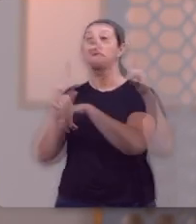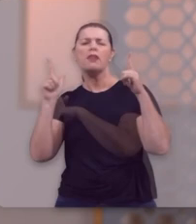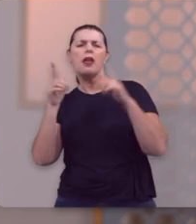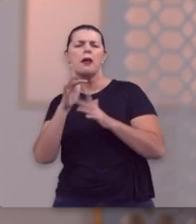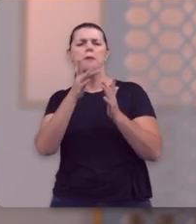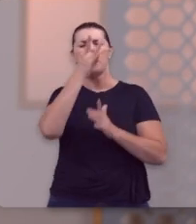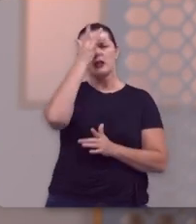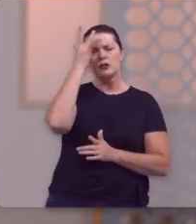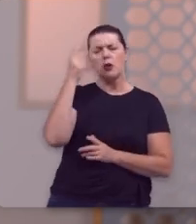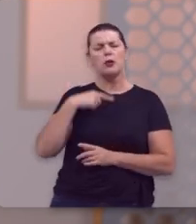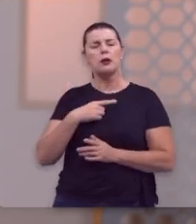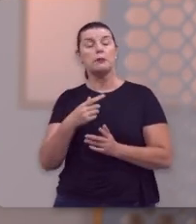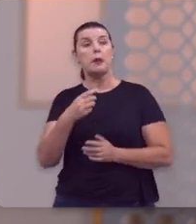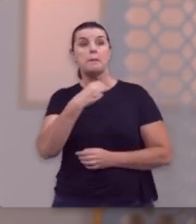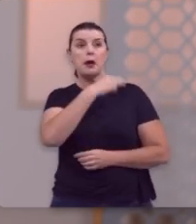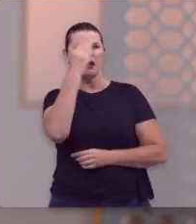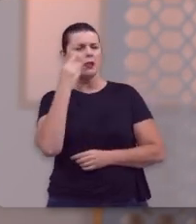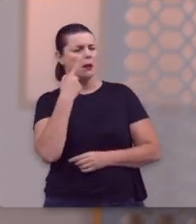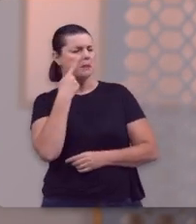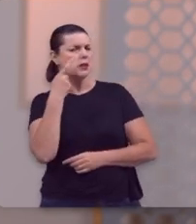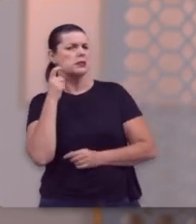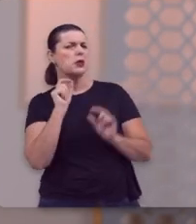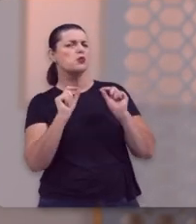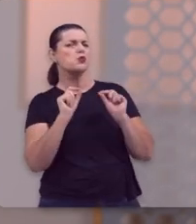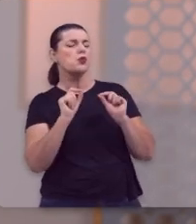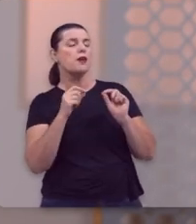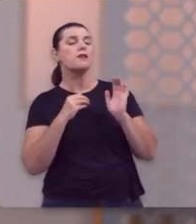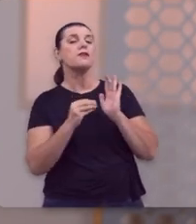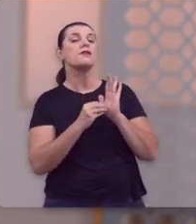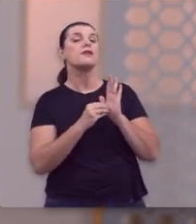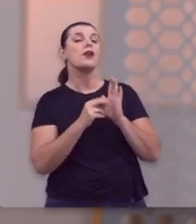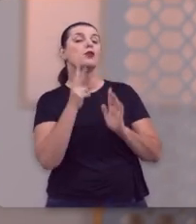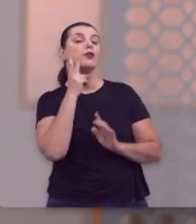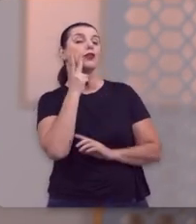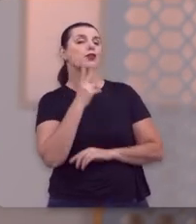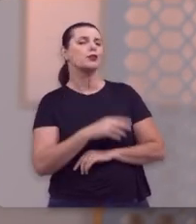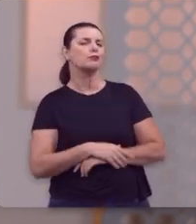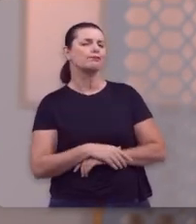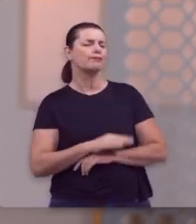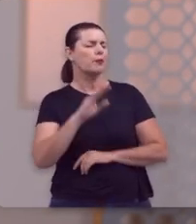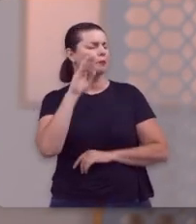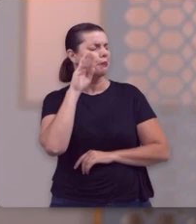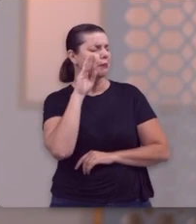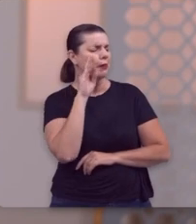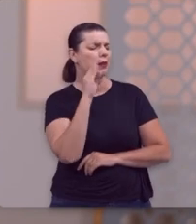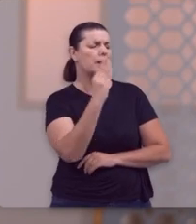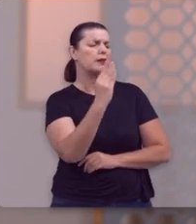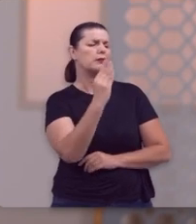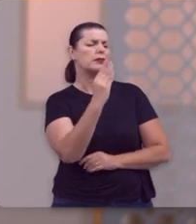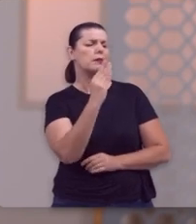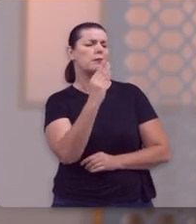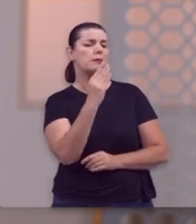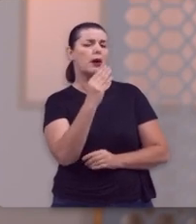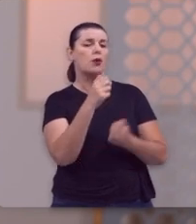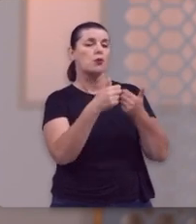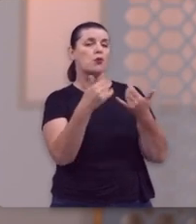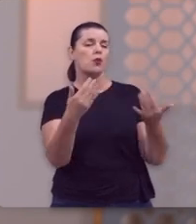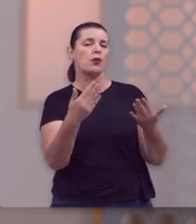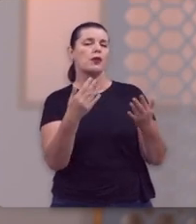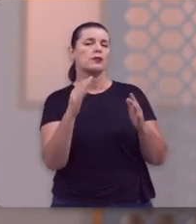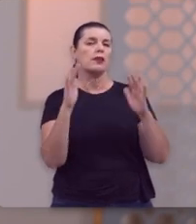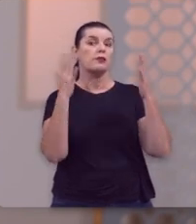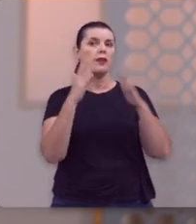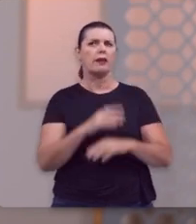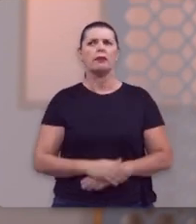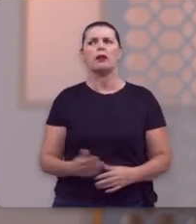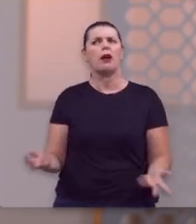desenrolava quando Maria tem uma percepção. Estava faltando vinho. A principal provisão